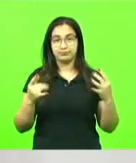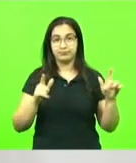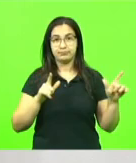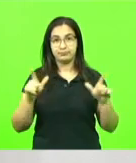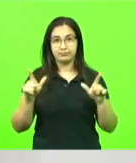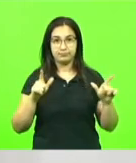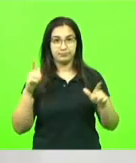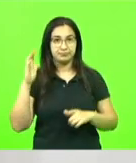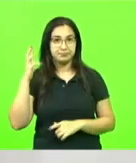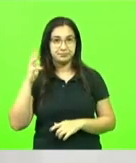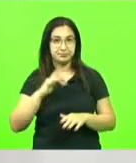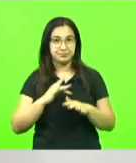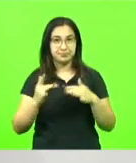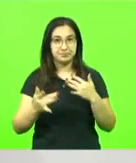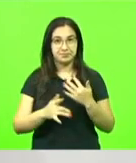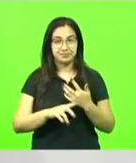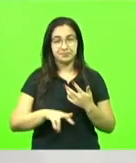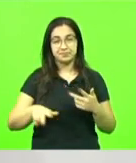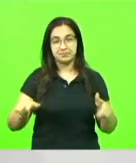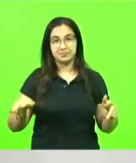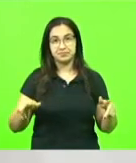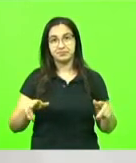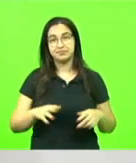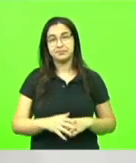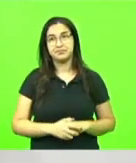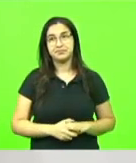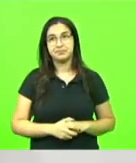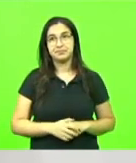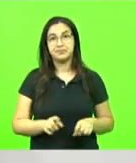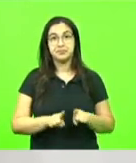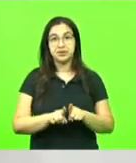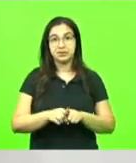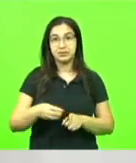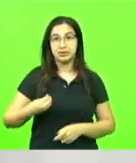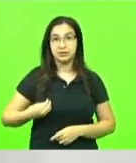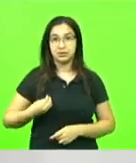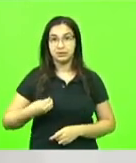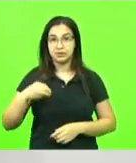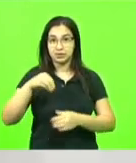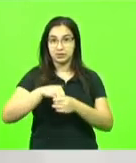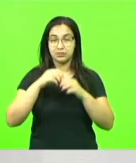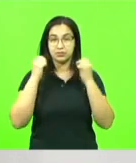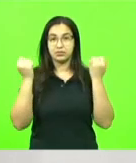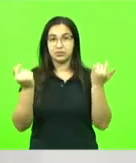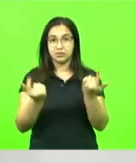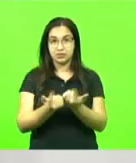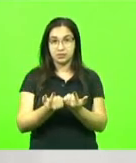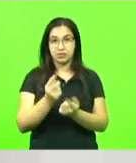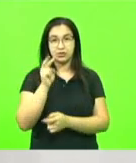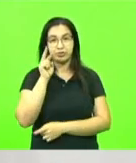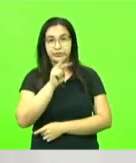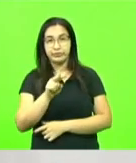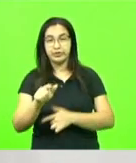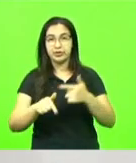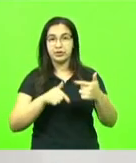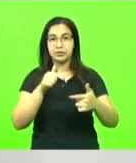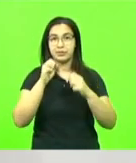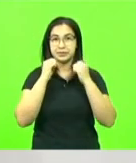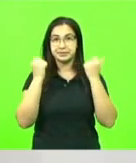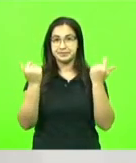Casa, a todo o público que hoje nos prestigia também nesta Casa, acompanhando os trabalhos desta Casa Legislativa.